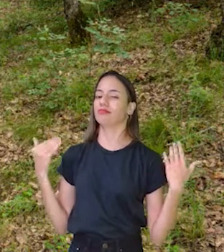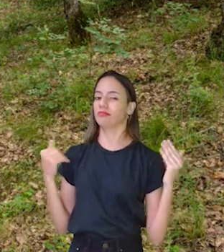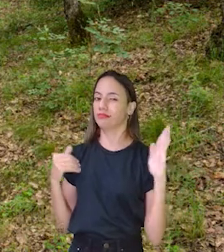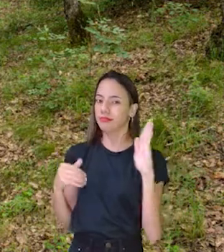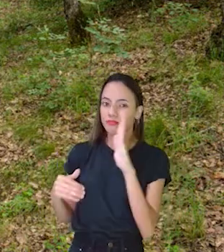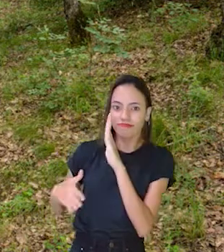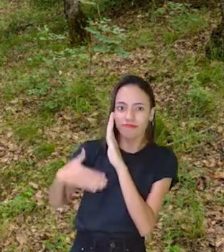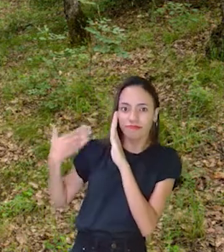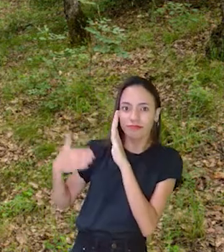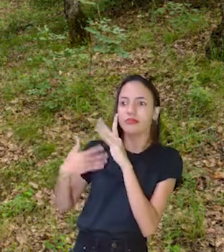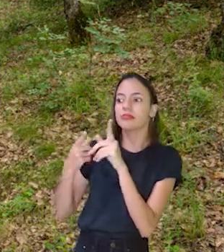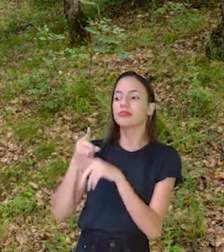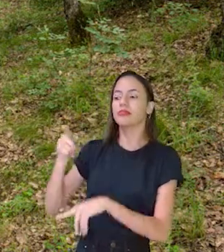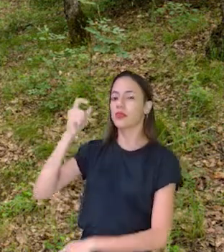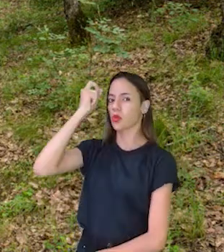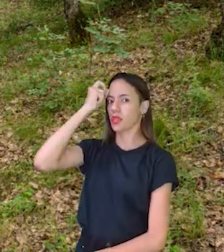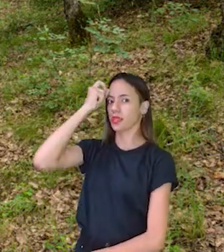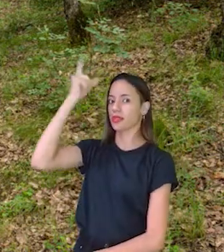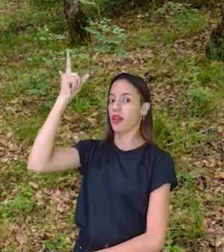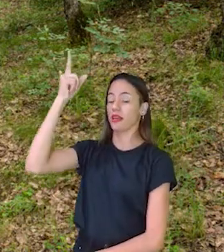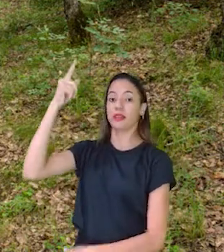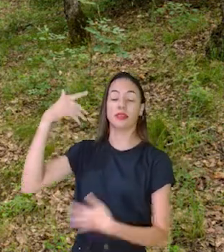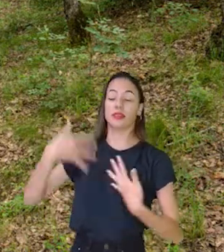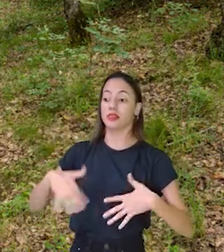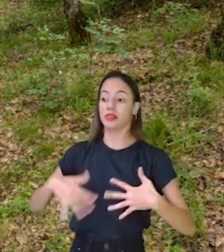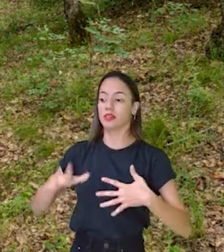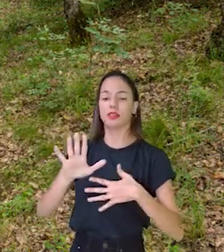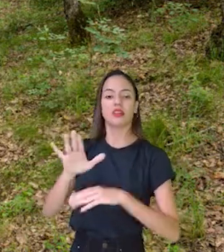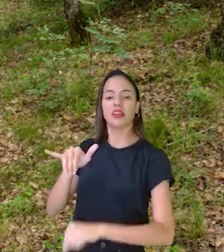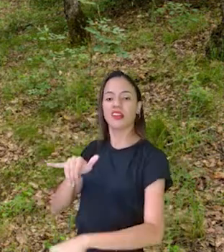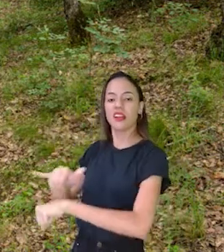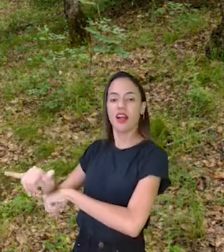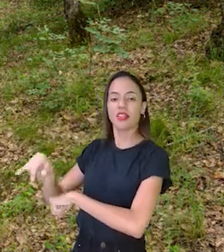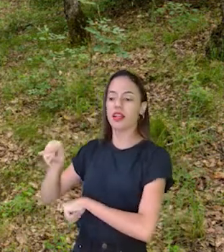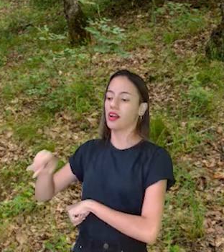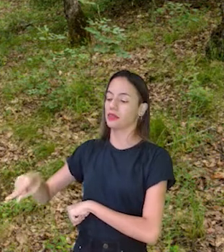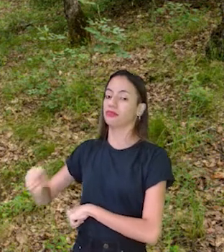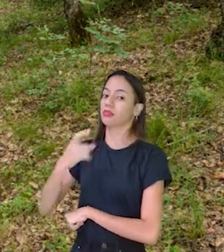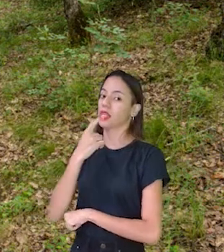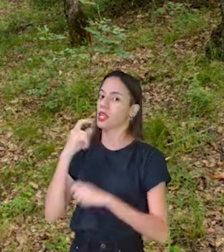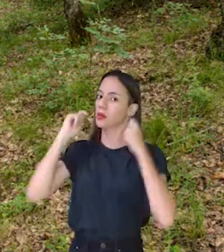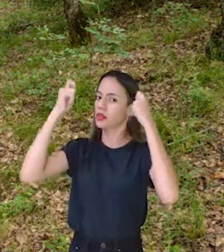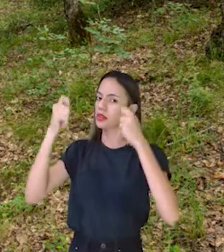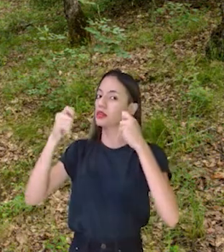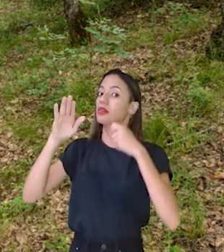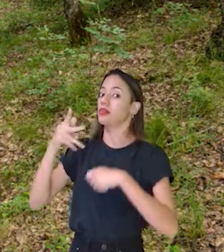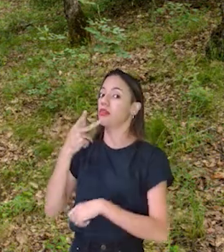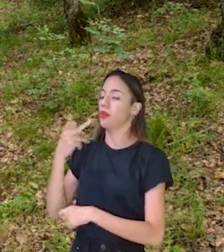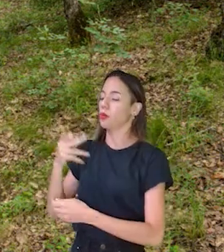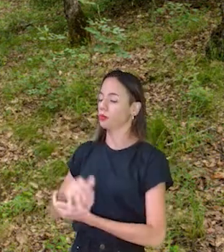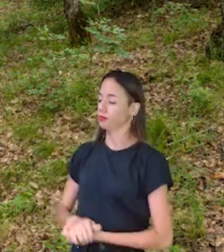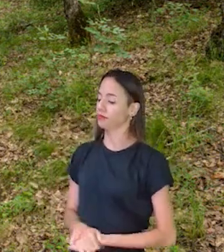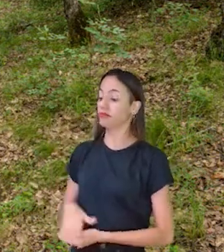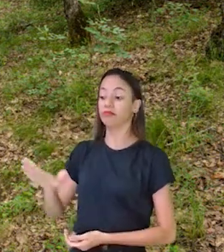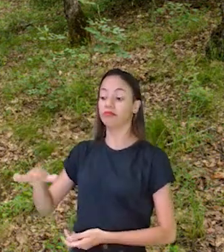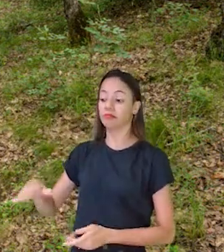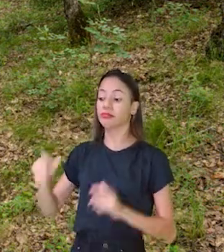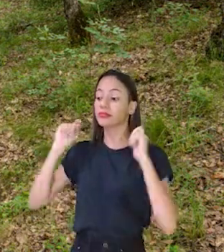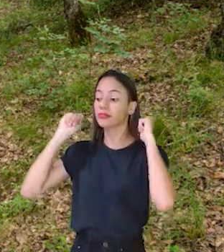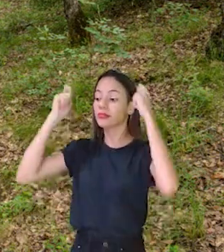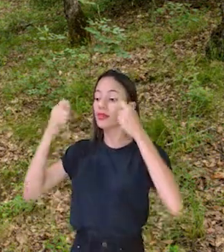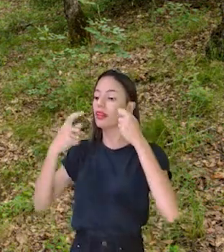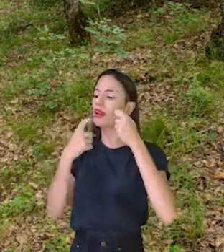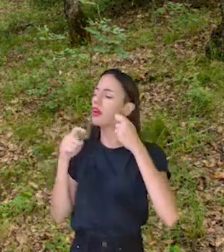a terrível ideia De enganar a chapeuzinha E ele falou assim pra ela Chapeuzinho